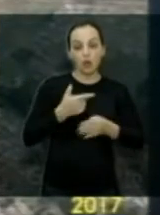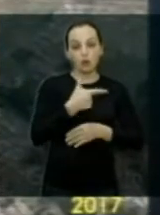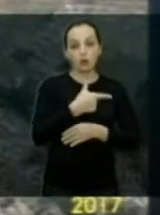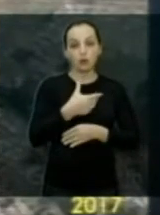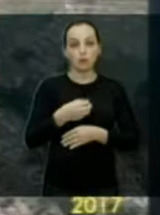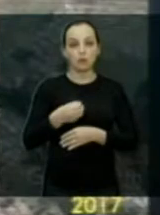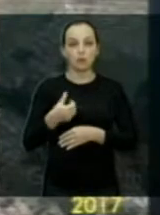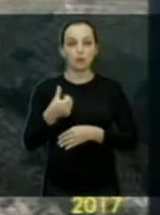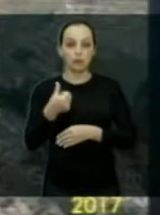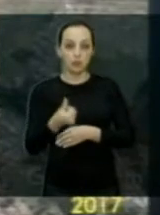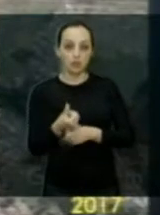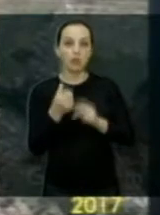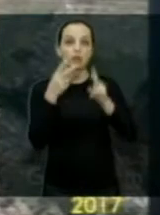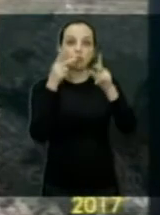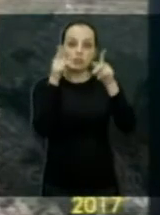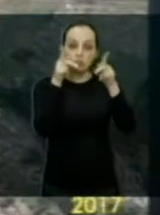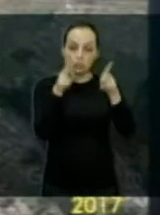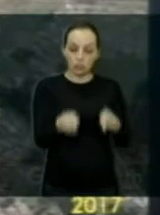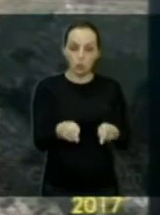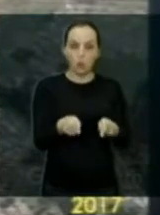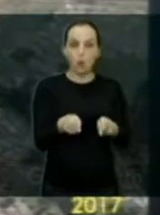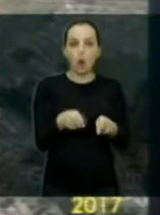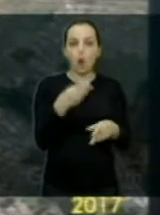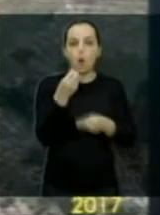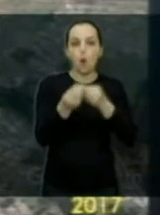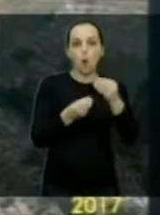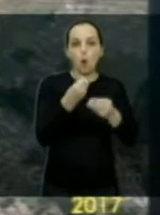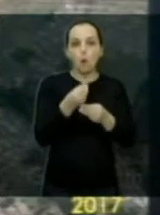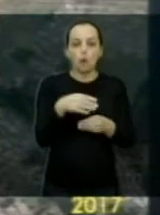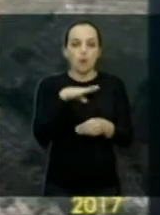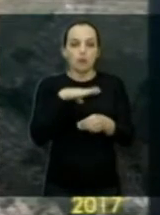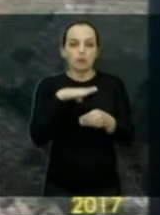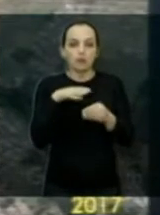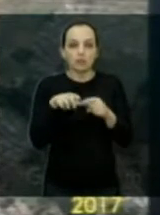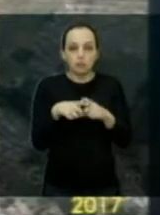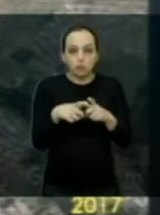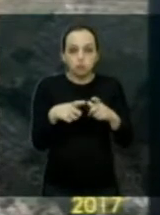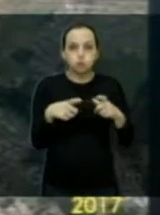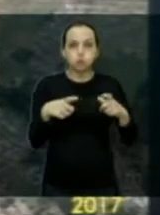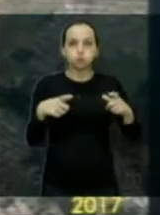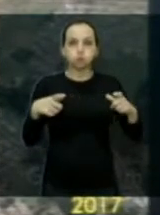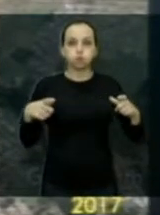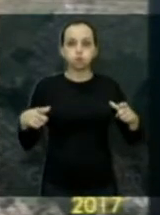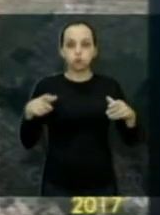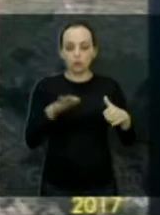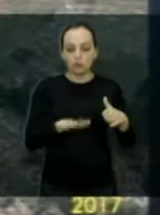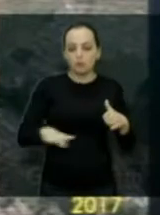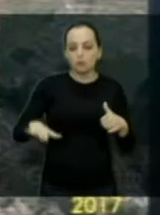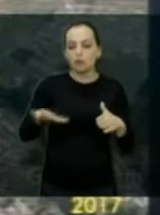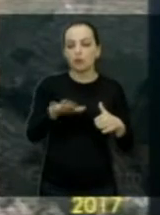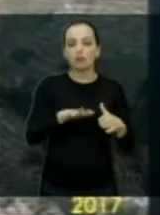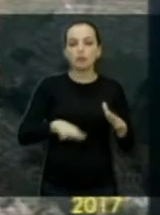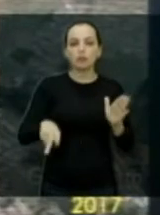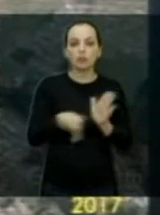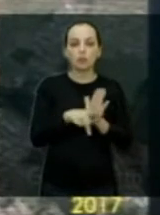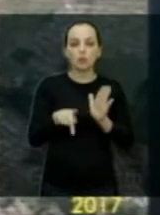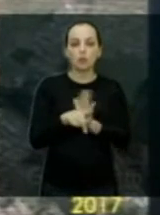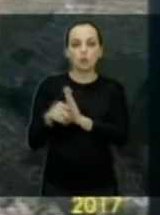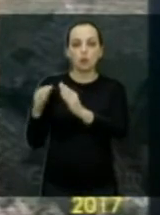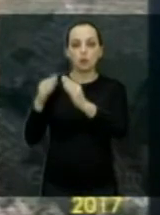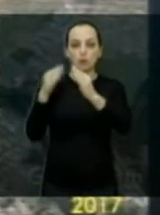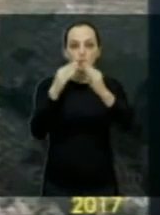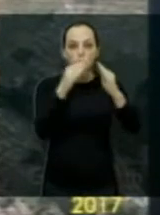a mesma imagem, como fechou a cidade em torno dessa região, principalmente, com novos loteamentos.